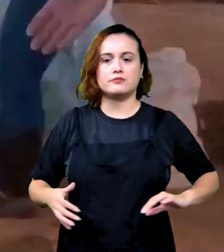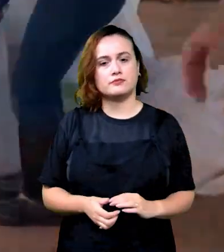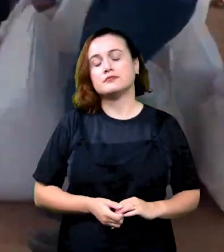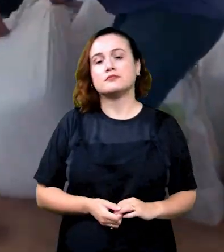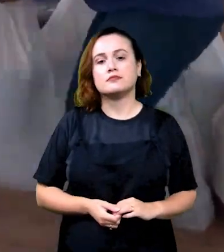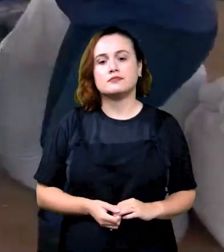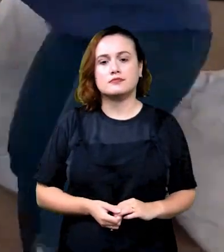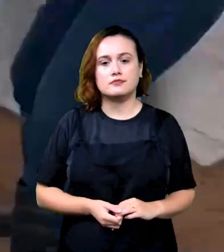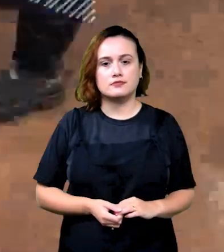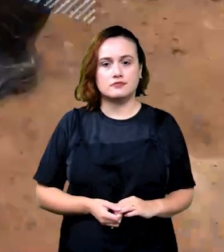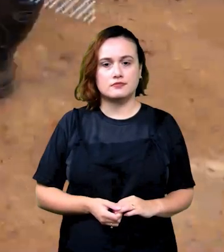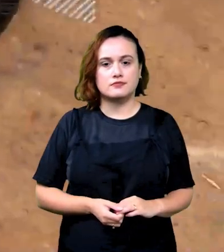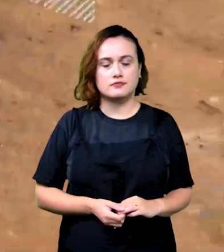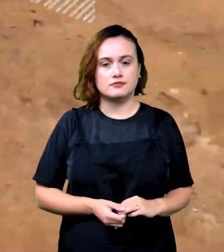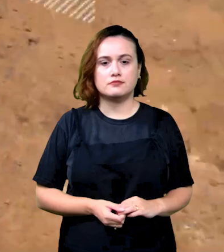Beleza?